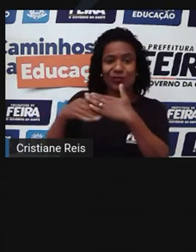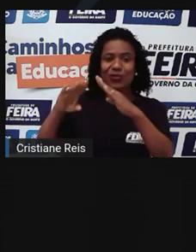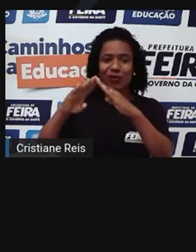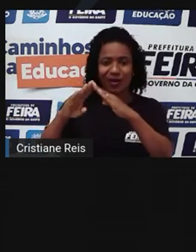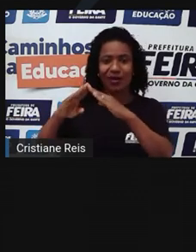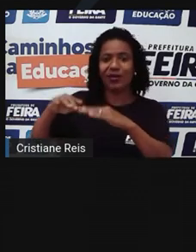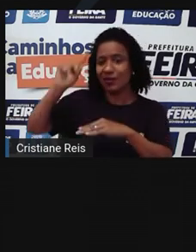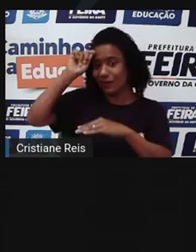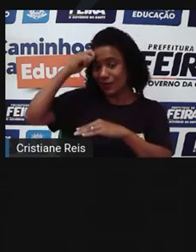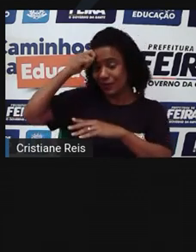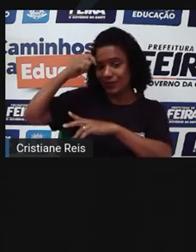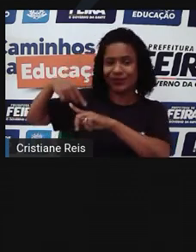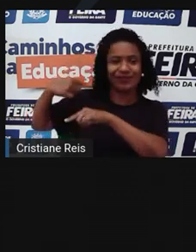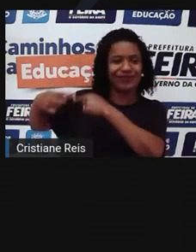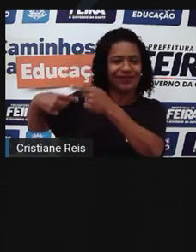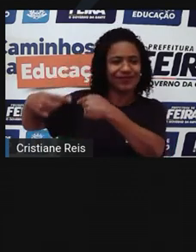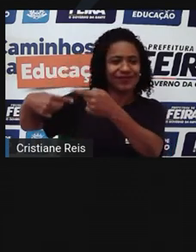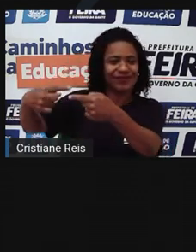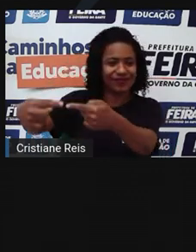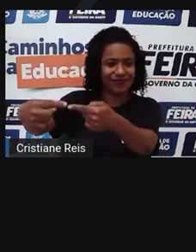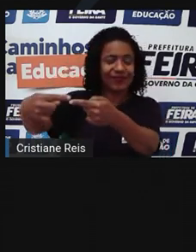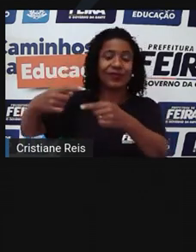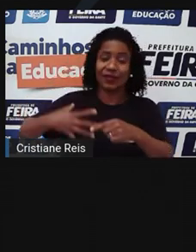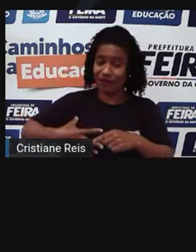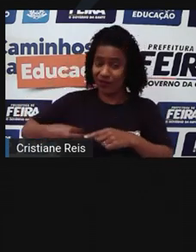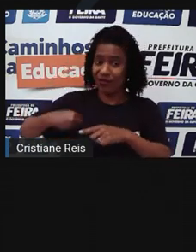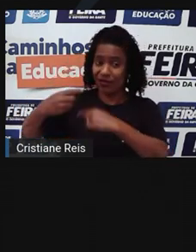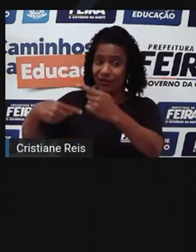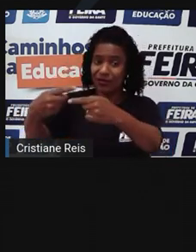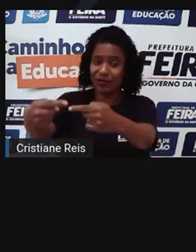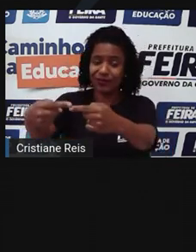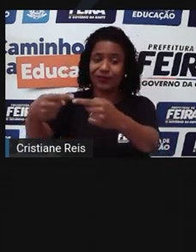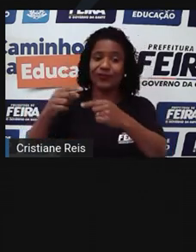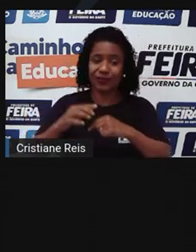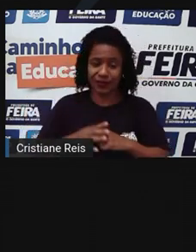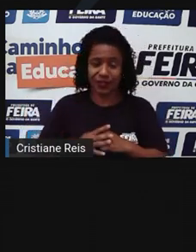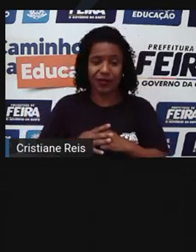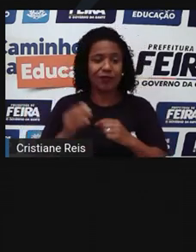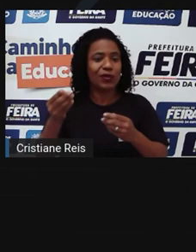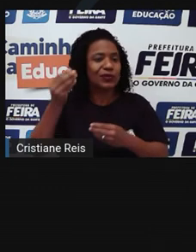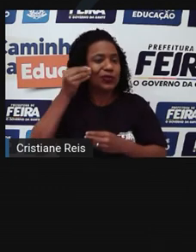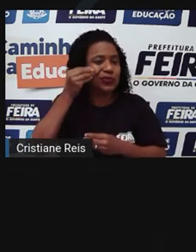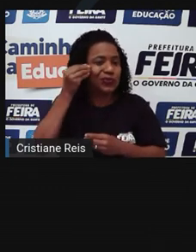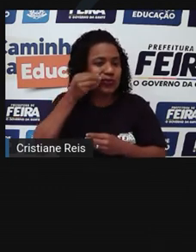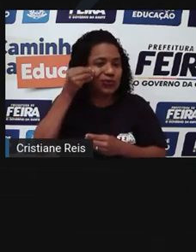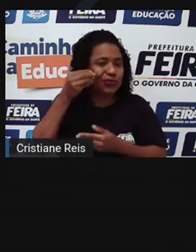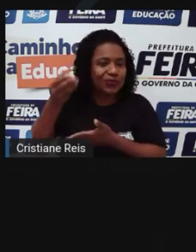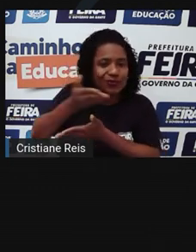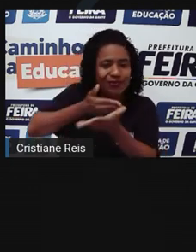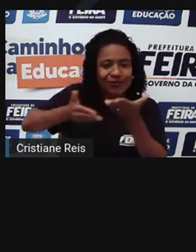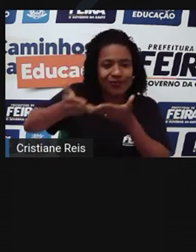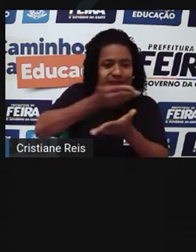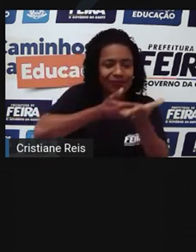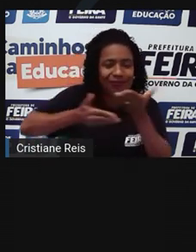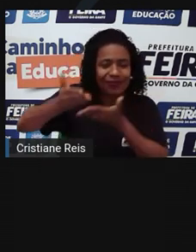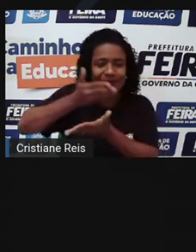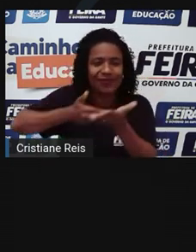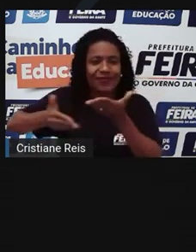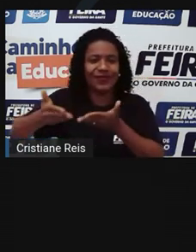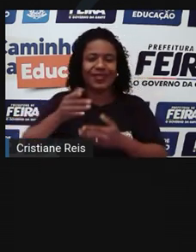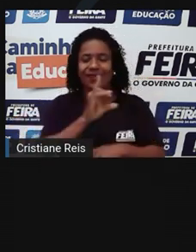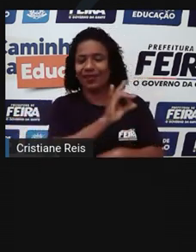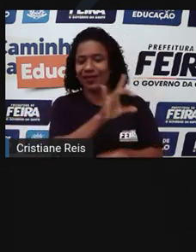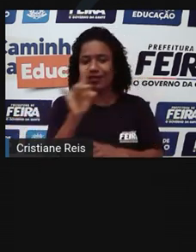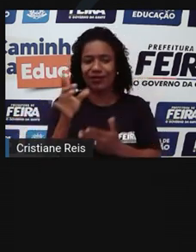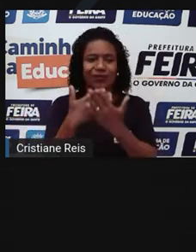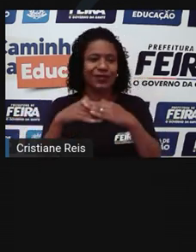comunidades por meio do compartilhamento de conhecimentos e saberes entre todos, e que estejam presentes no dia a dia da